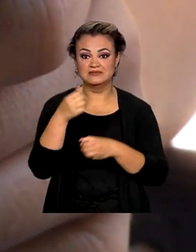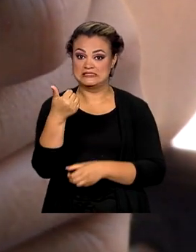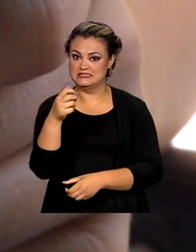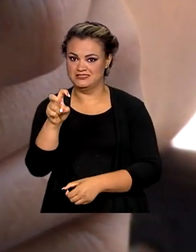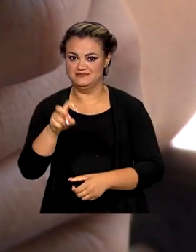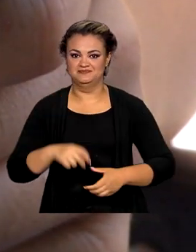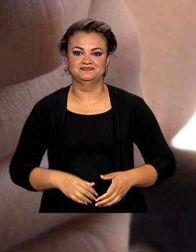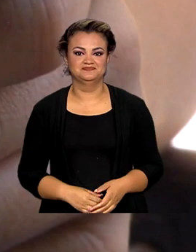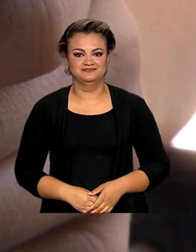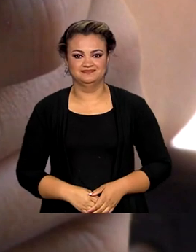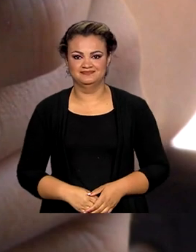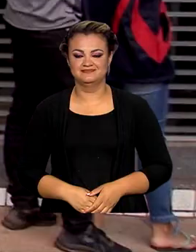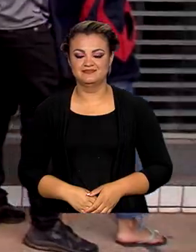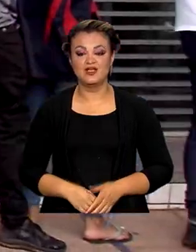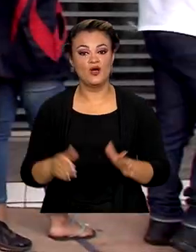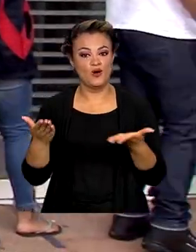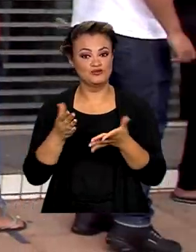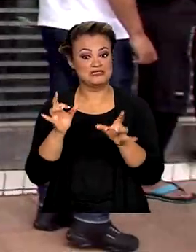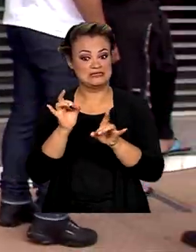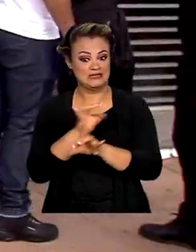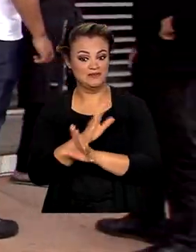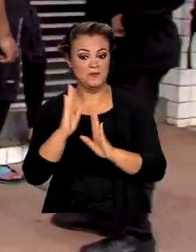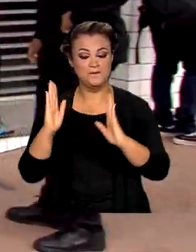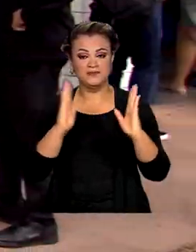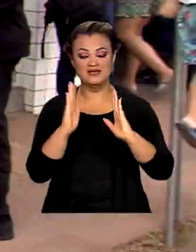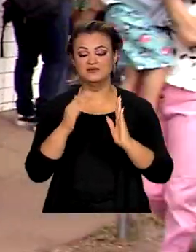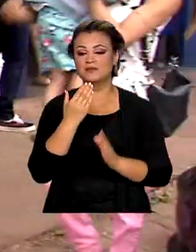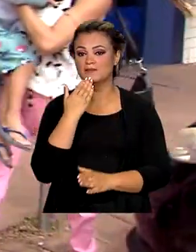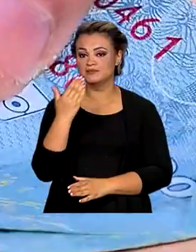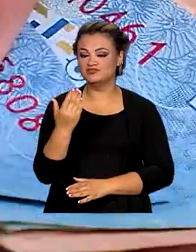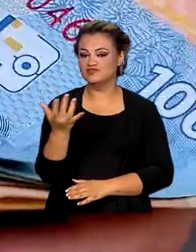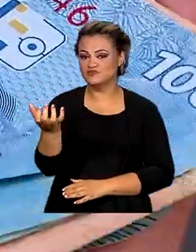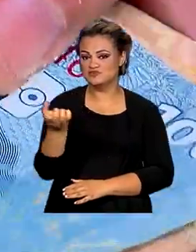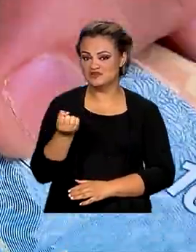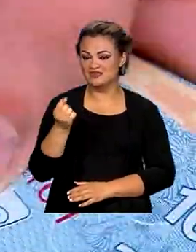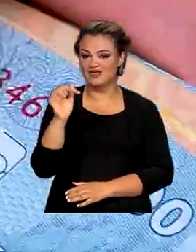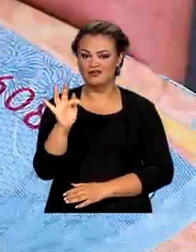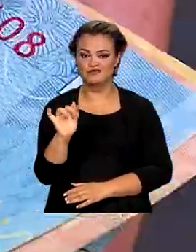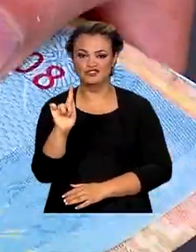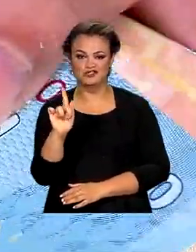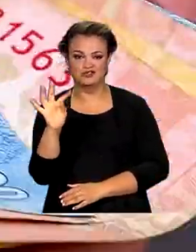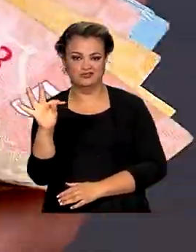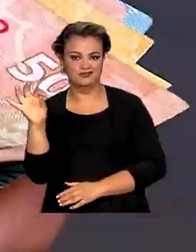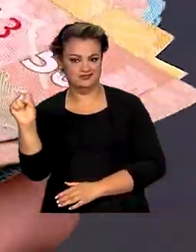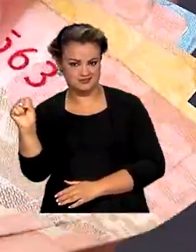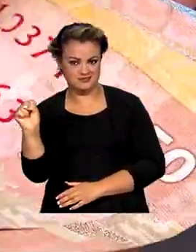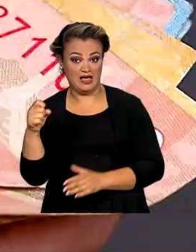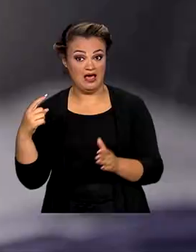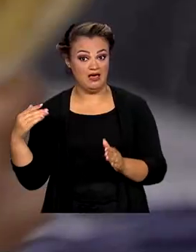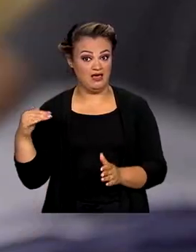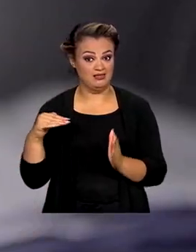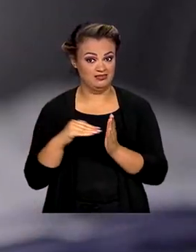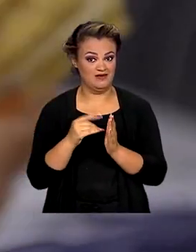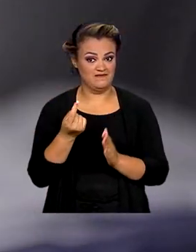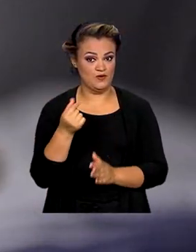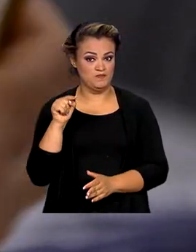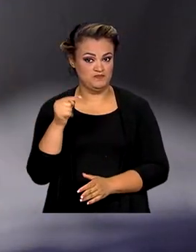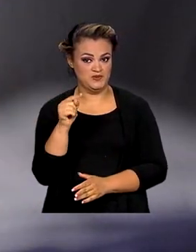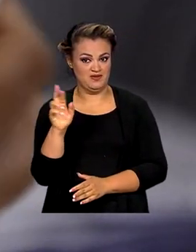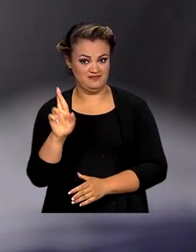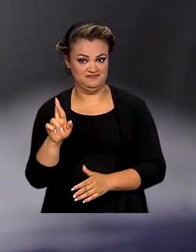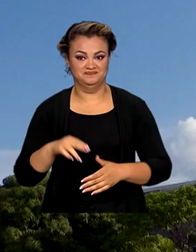municípios. Termina hoje prazo para pedir o saque extraordinário do FGTS de até mil reais.